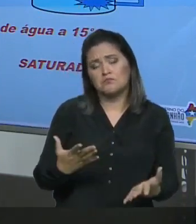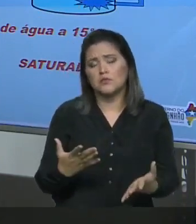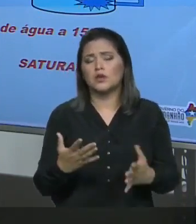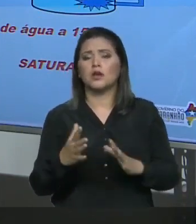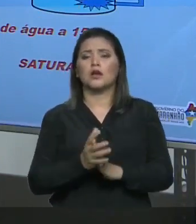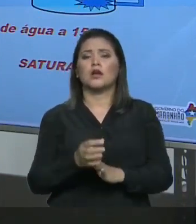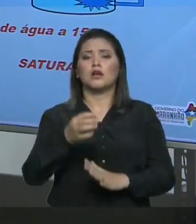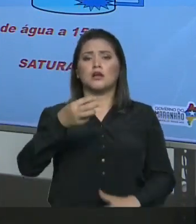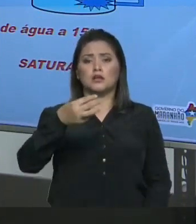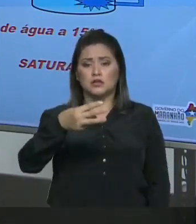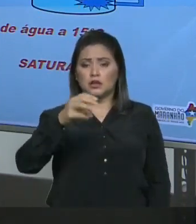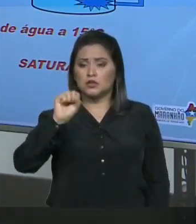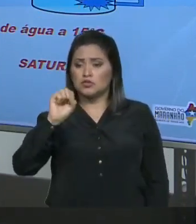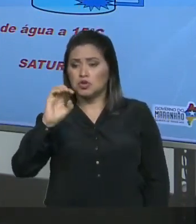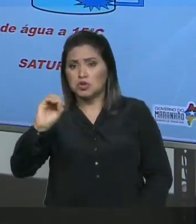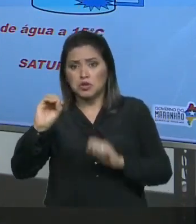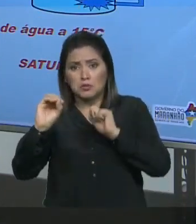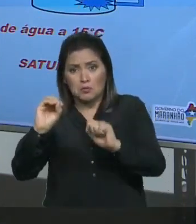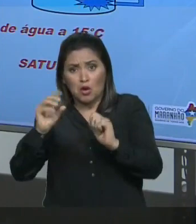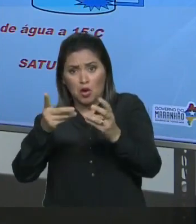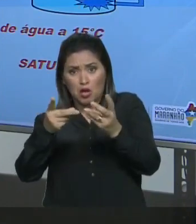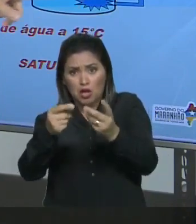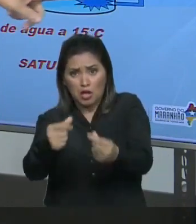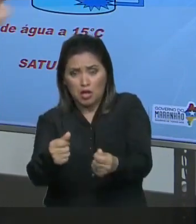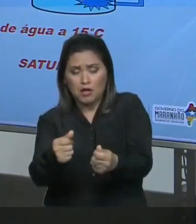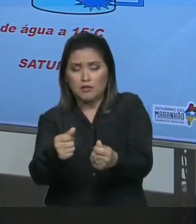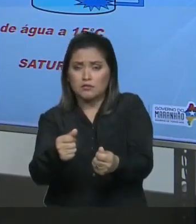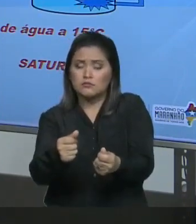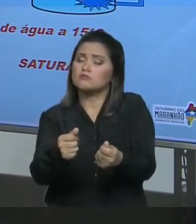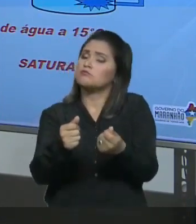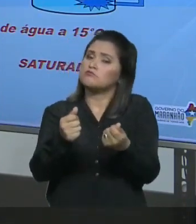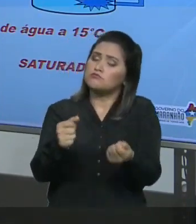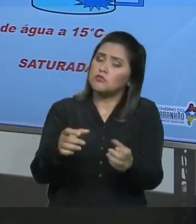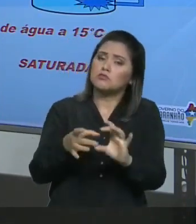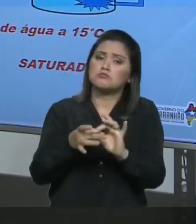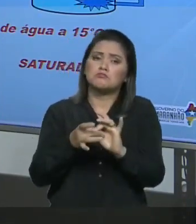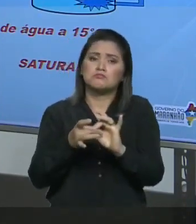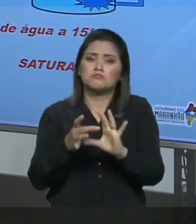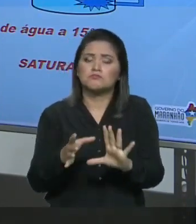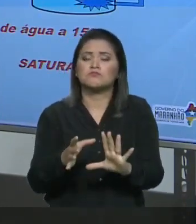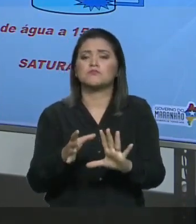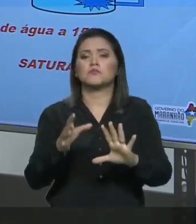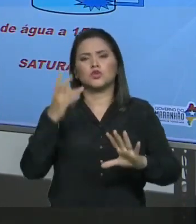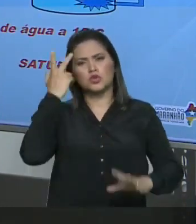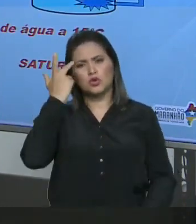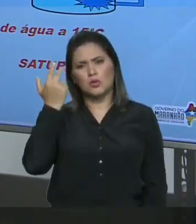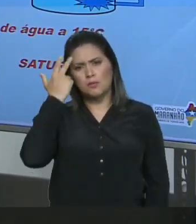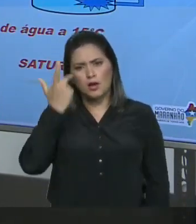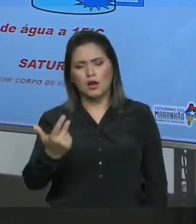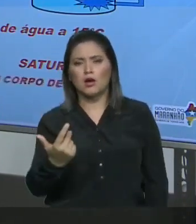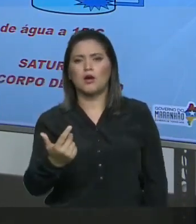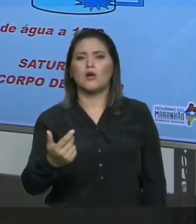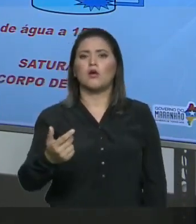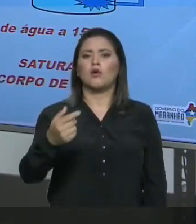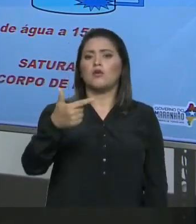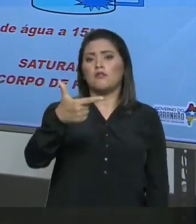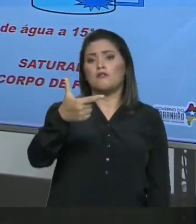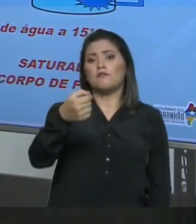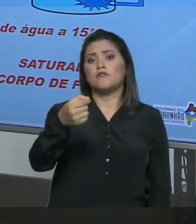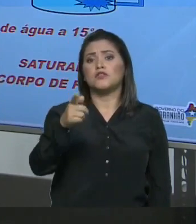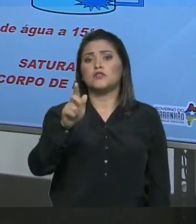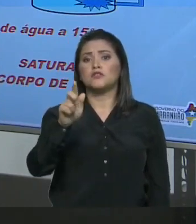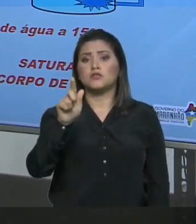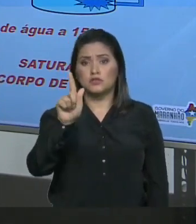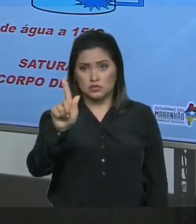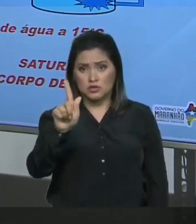Possíveis No limite E o que passou Que são os 20 gramas Vão precipitar E formarão O que nós chamamos De corpo de